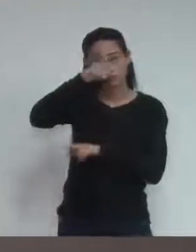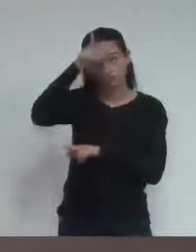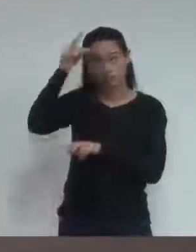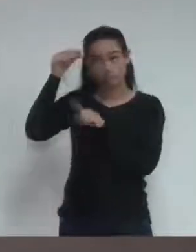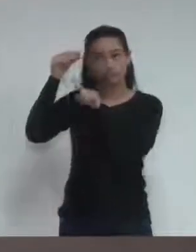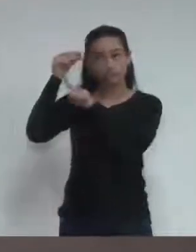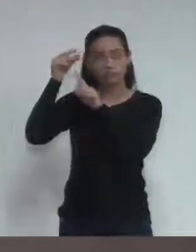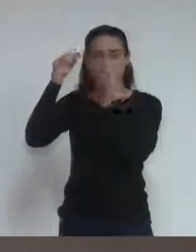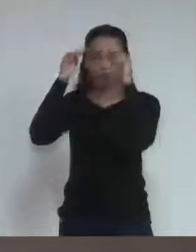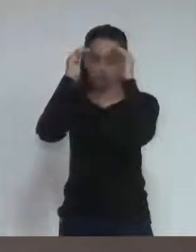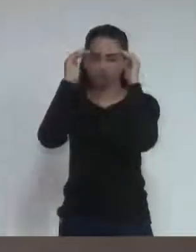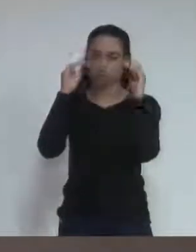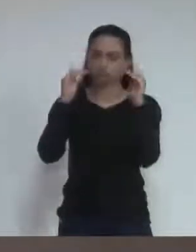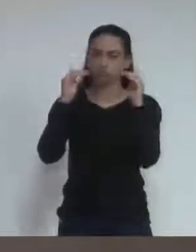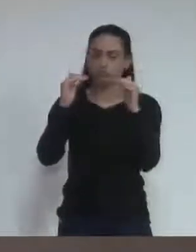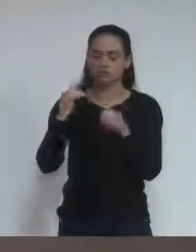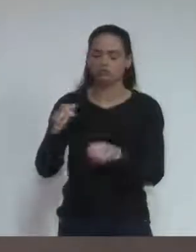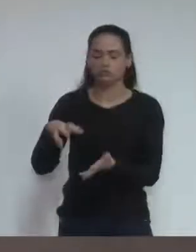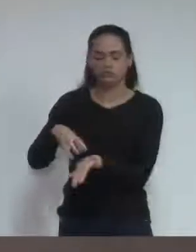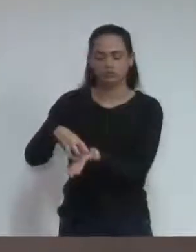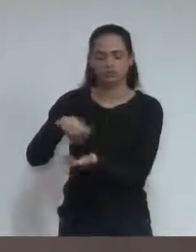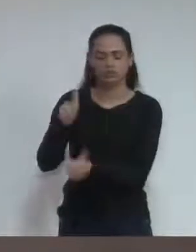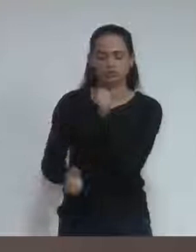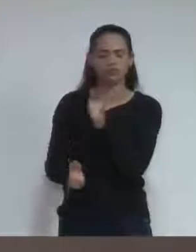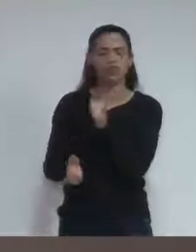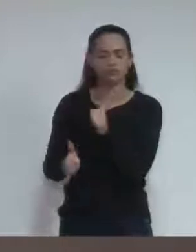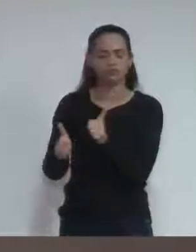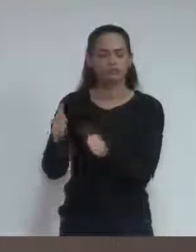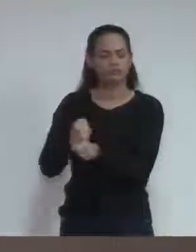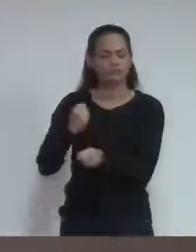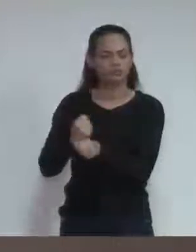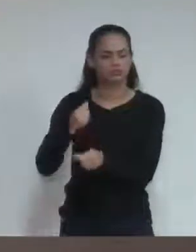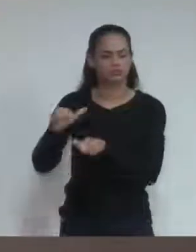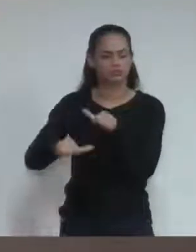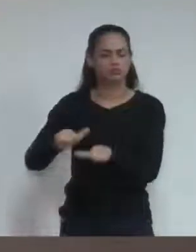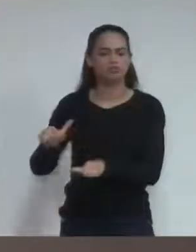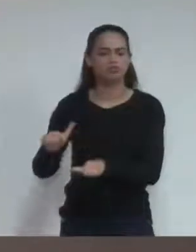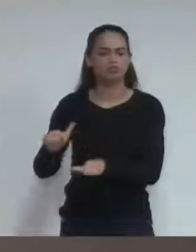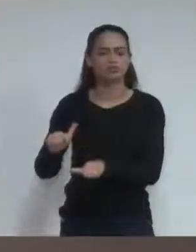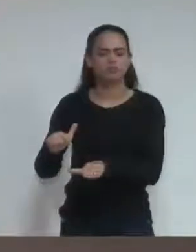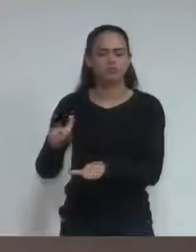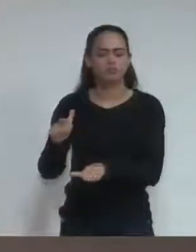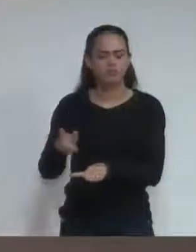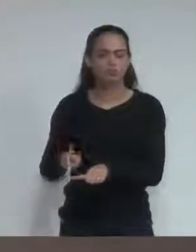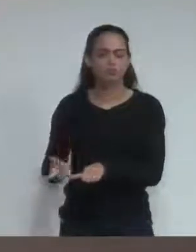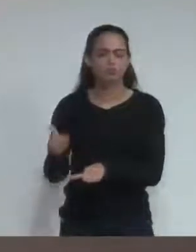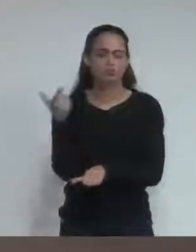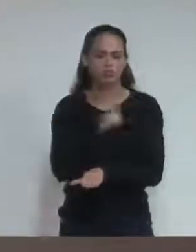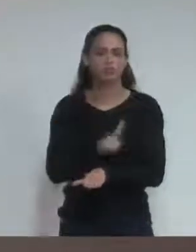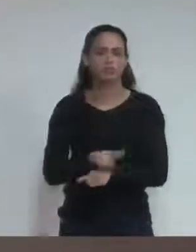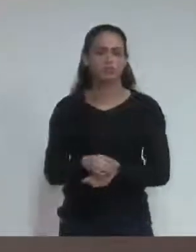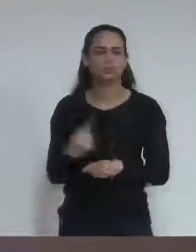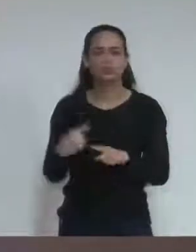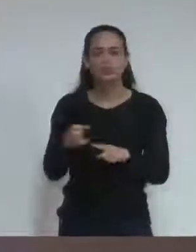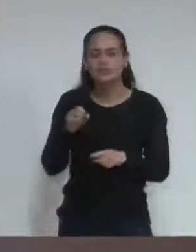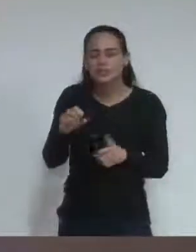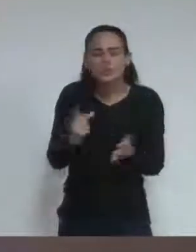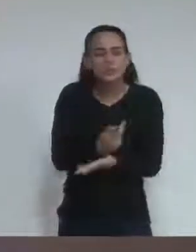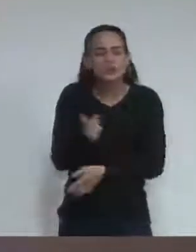resolva a situação. Porque senão é mais uma vergonha que Vinhedo vai passar.